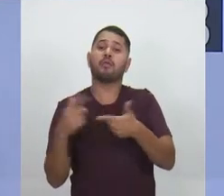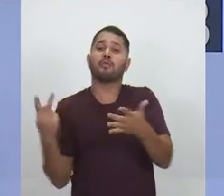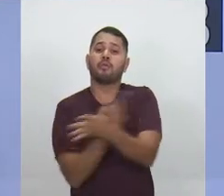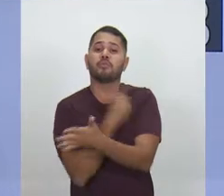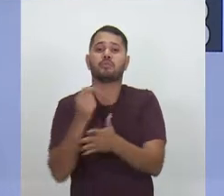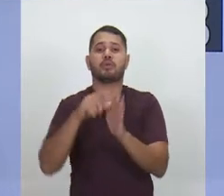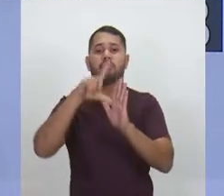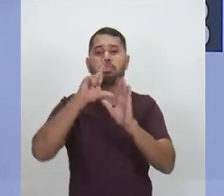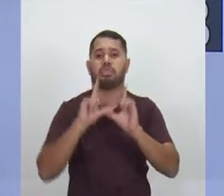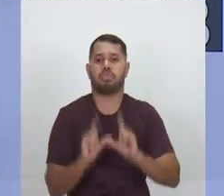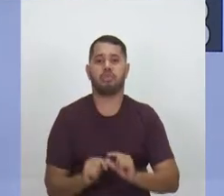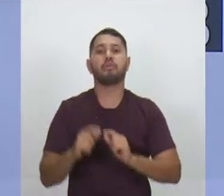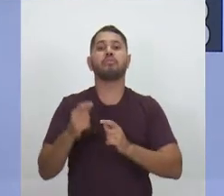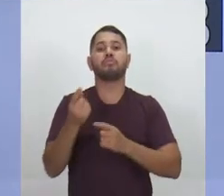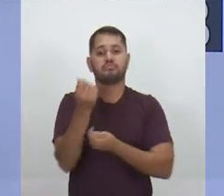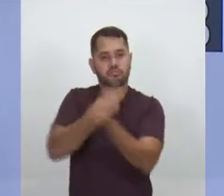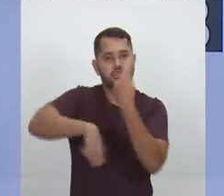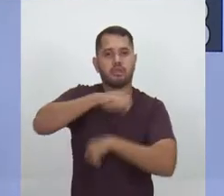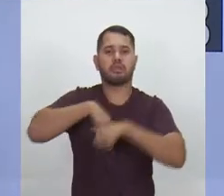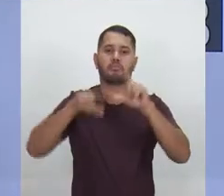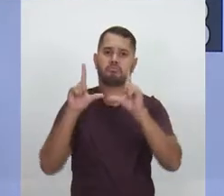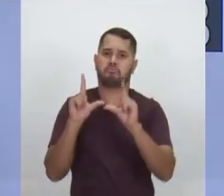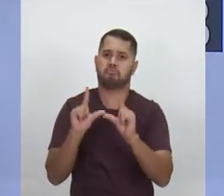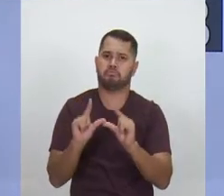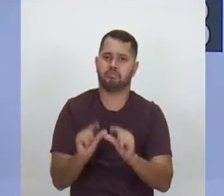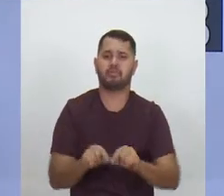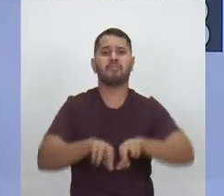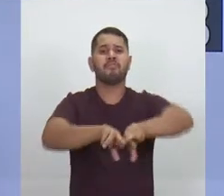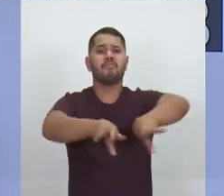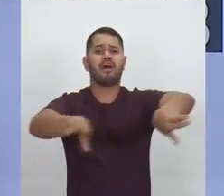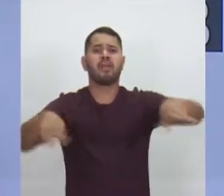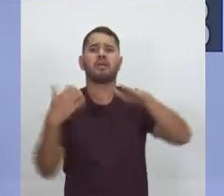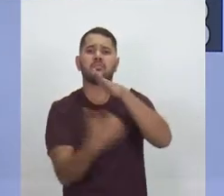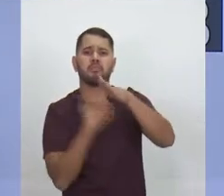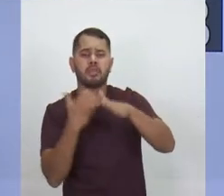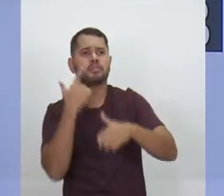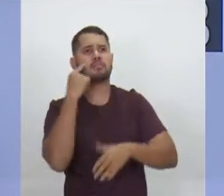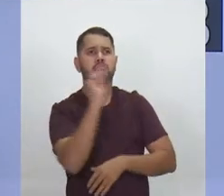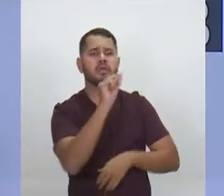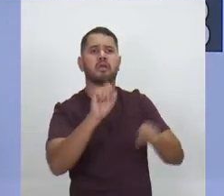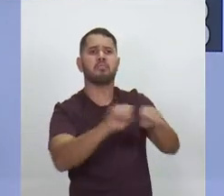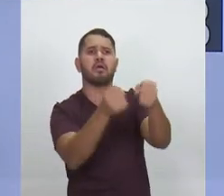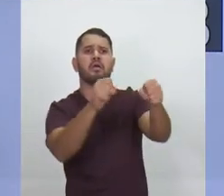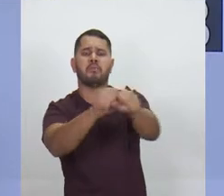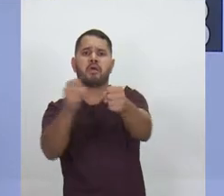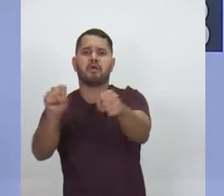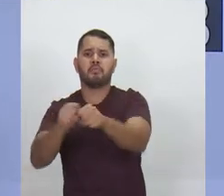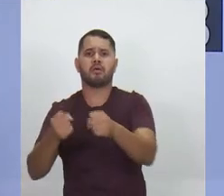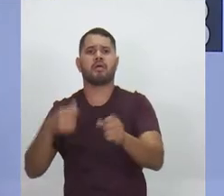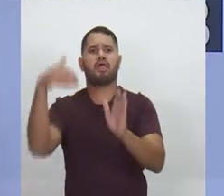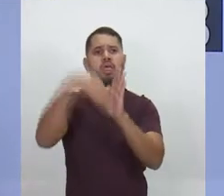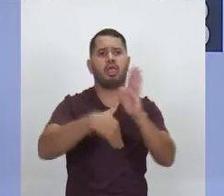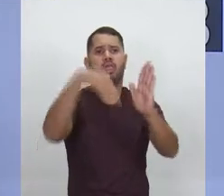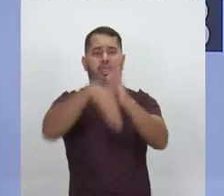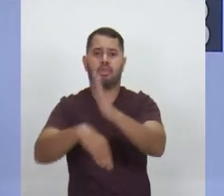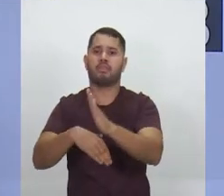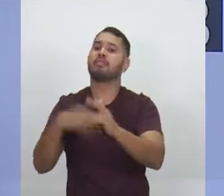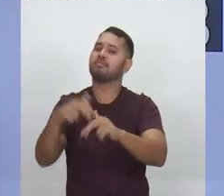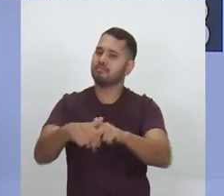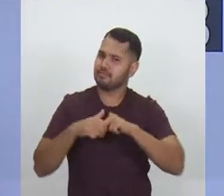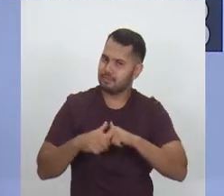diminuísse a circulação de dinheiro no país e várias empresas médias estão quebrando. Nós precisamos, portanto,